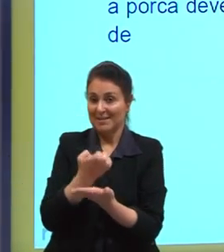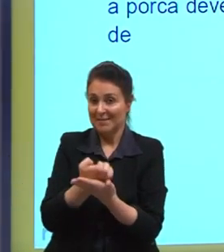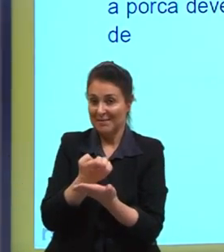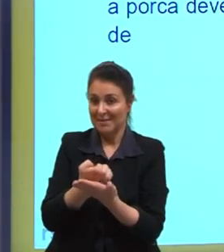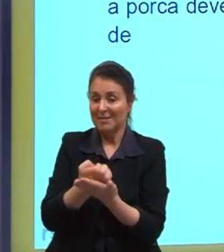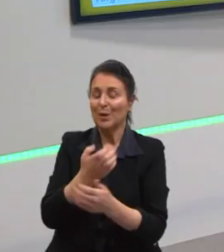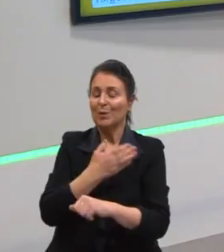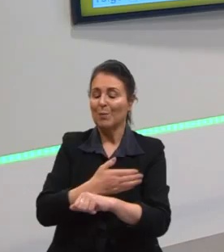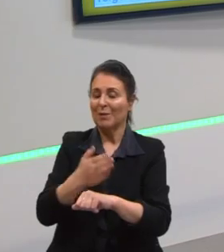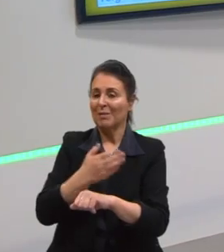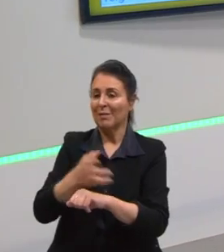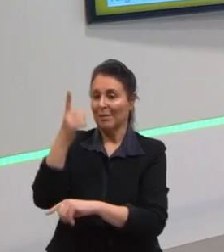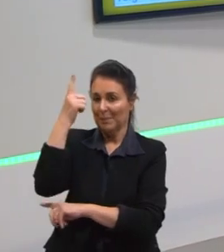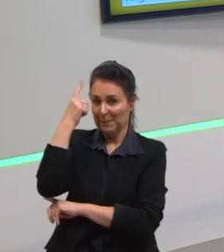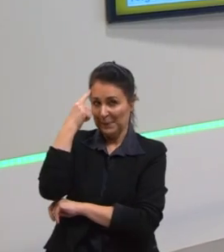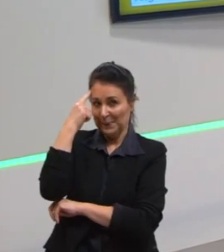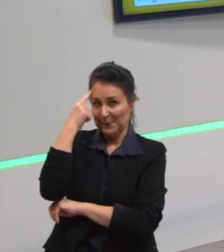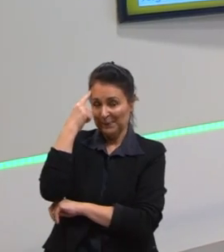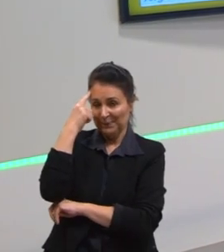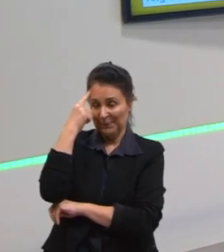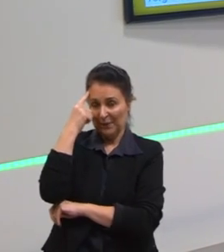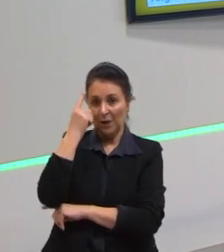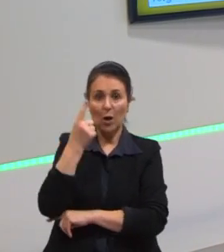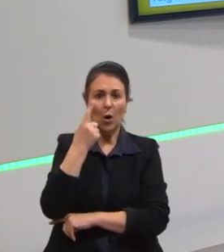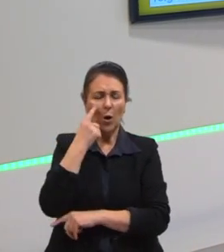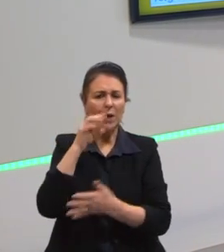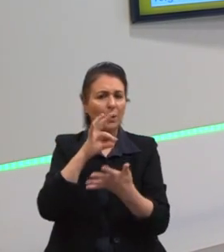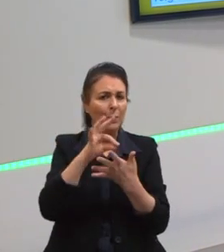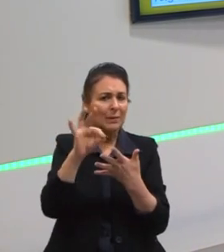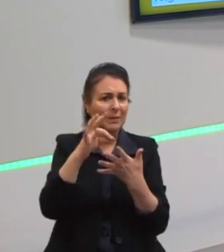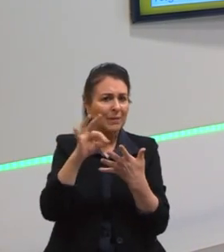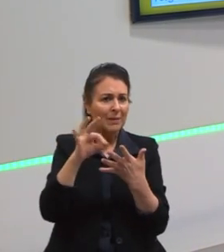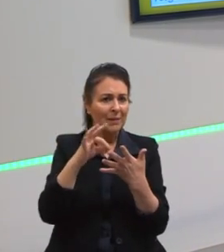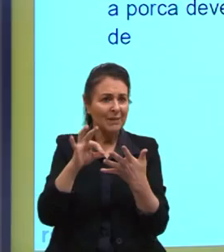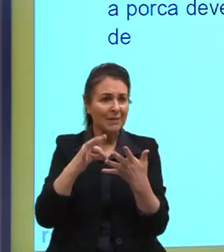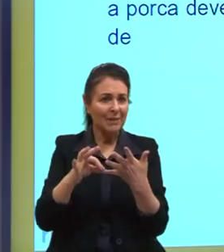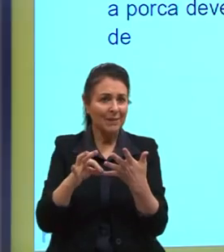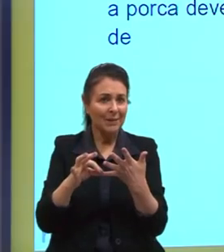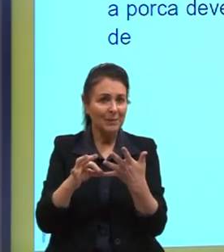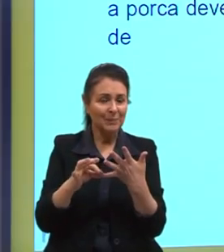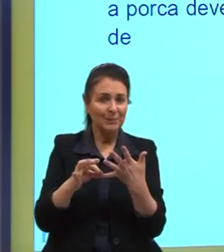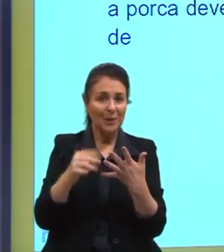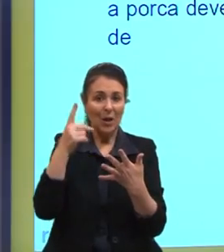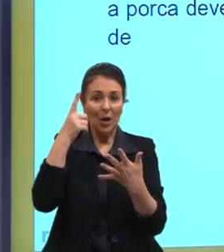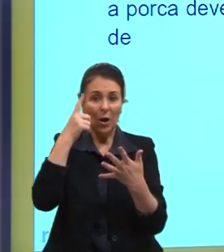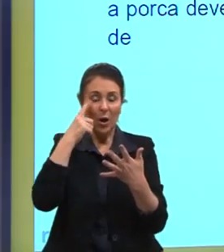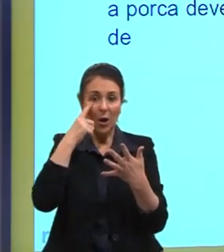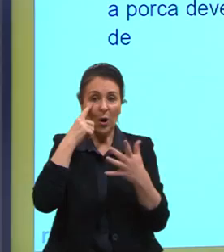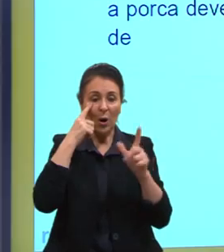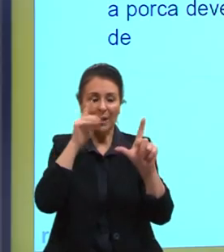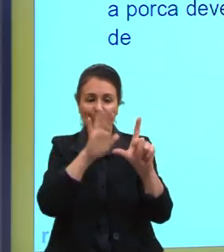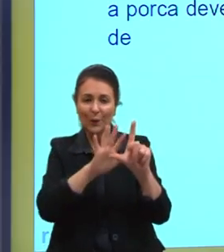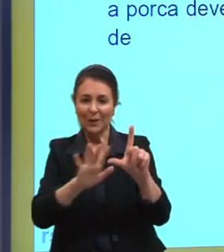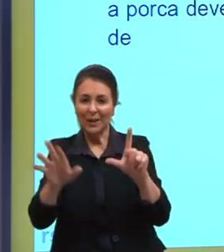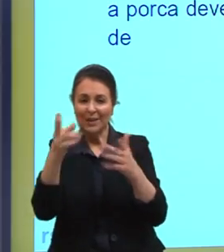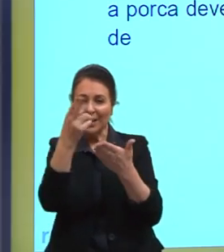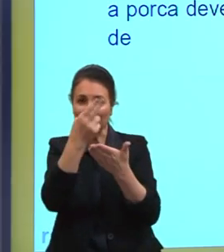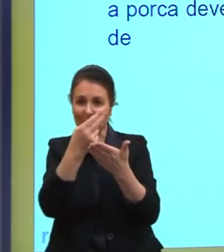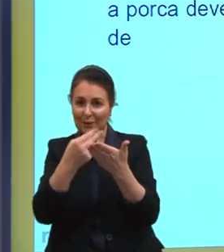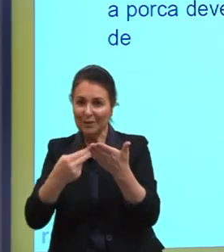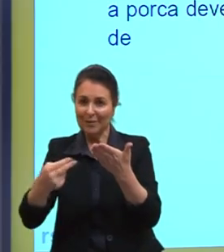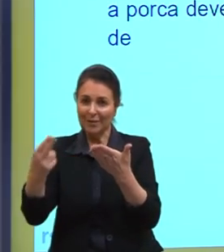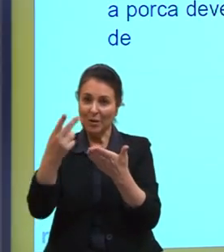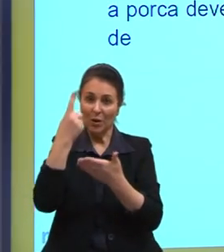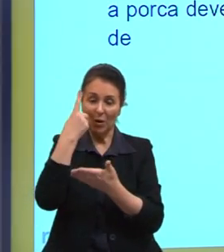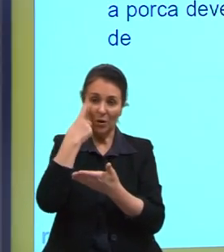fixar. Eu quero que vocês vejam um detalhe aqui nessa tirinha. O a gente